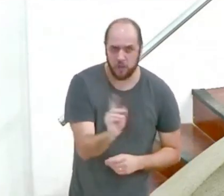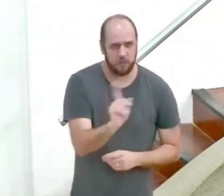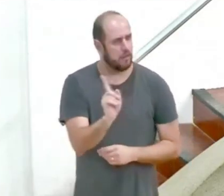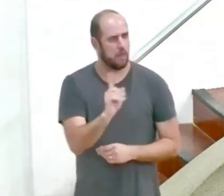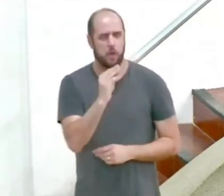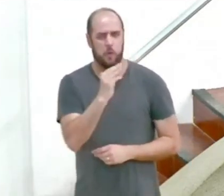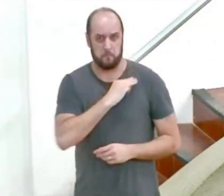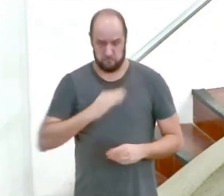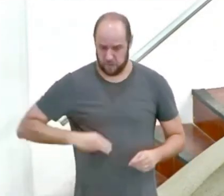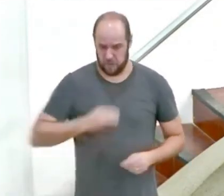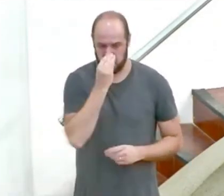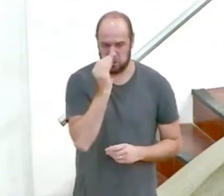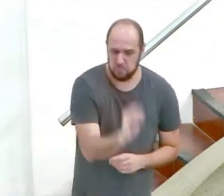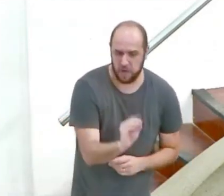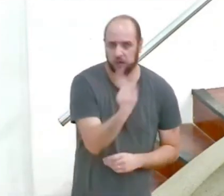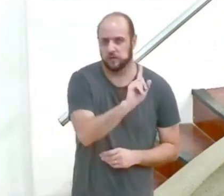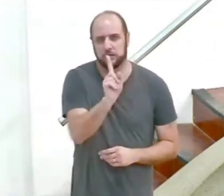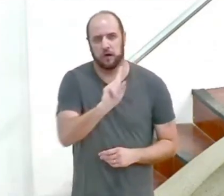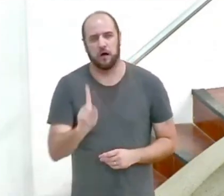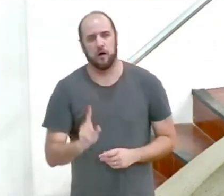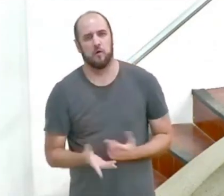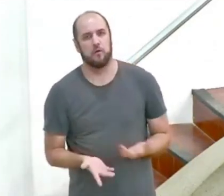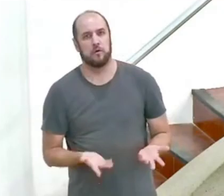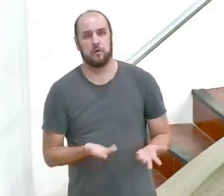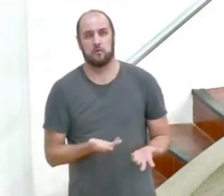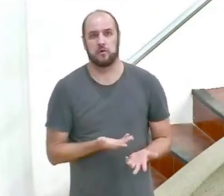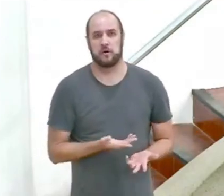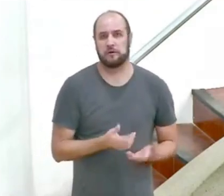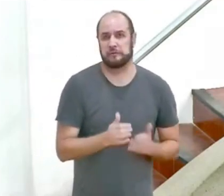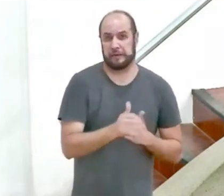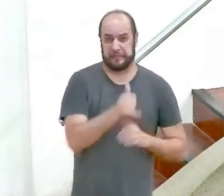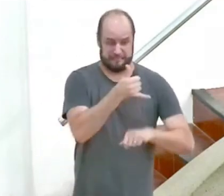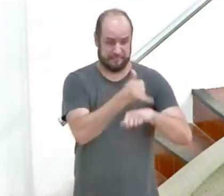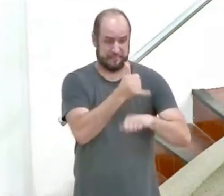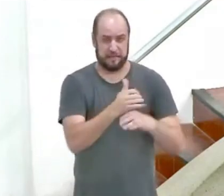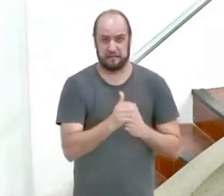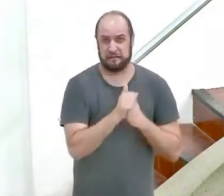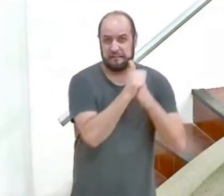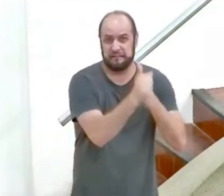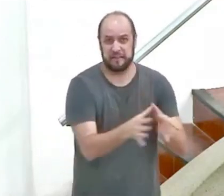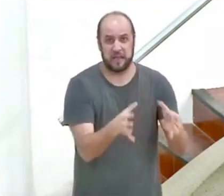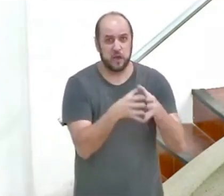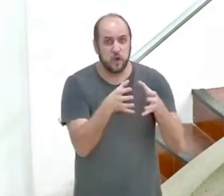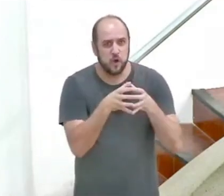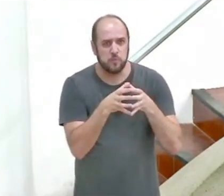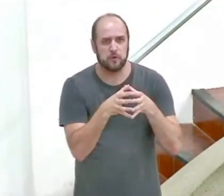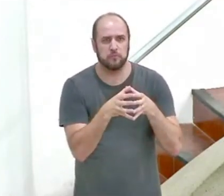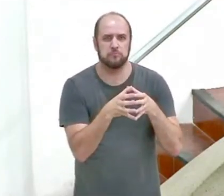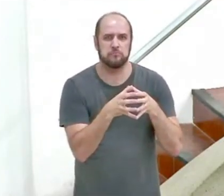rejeitar o mestre não é rejeitar o que está conduzindo o grupo pequeno